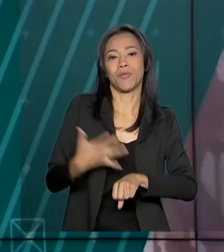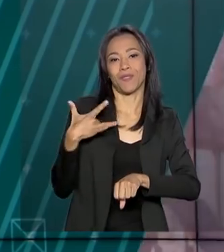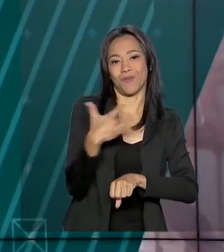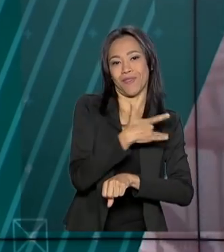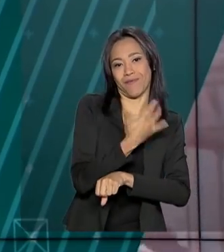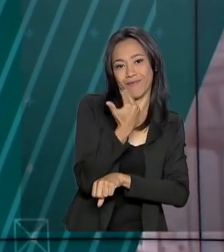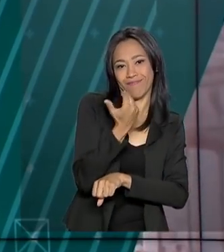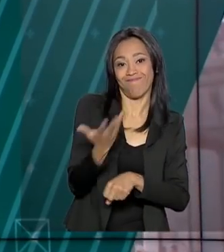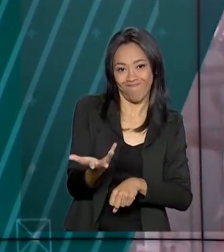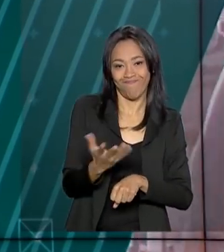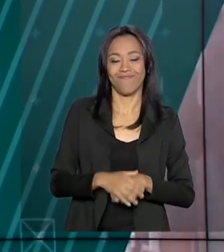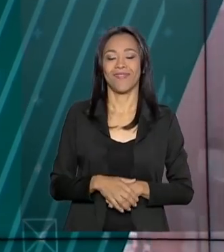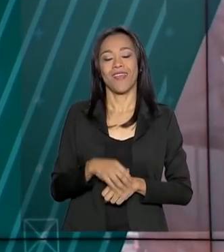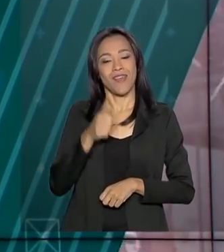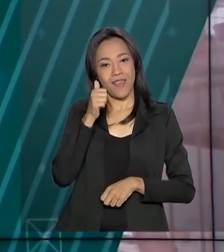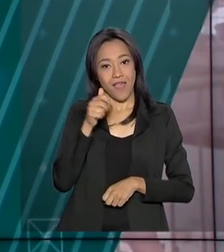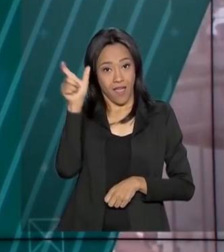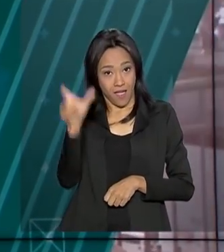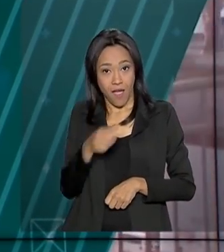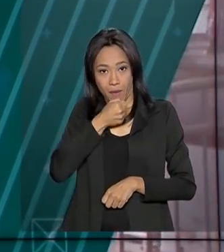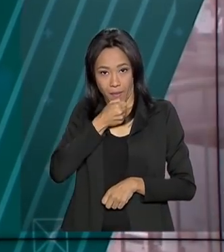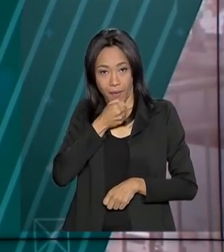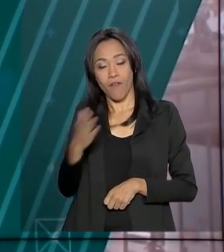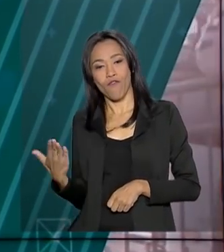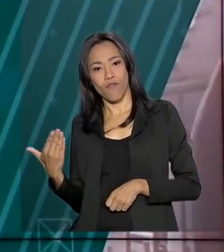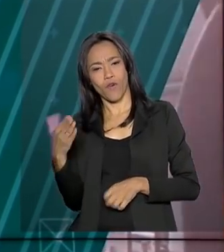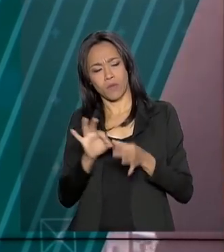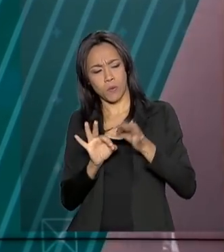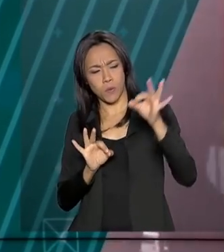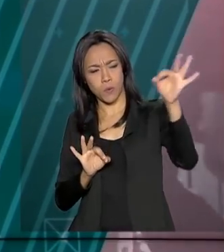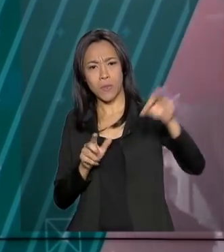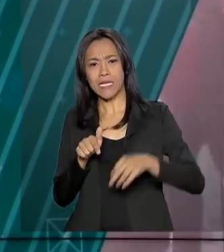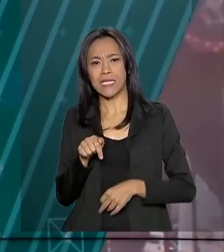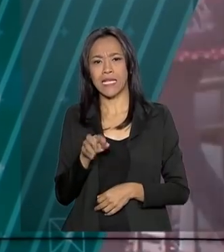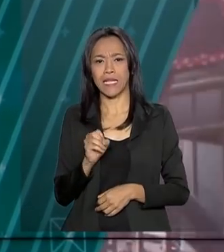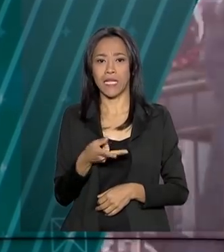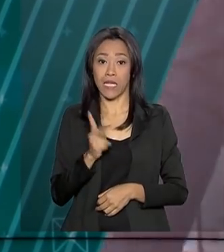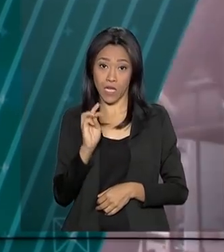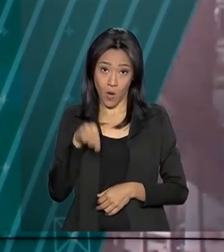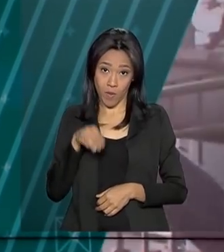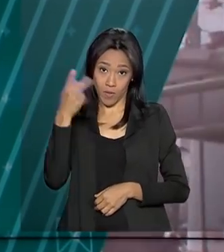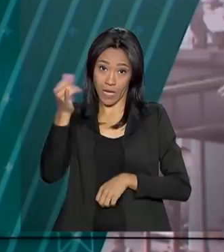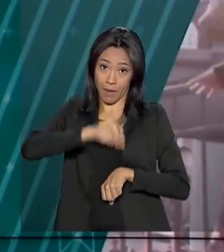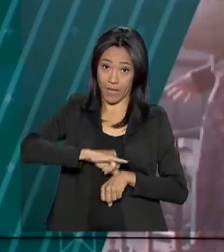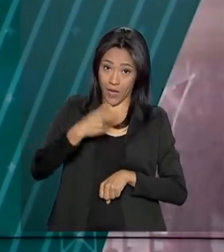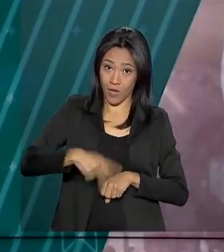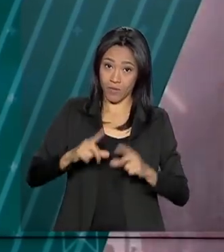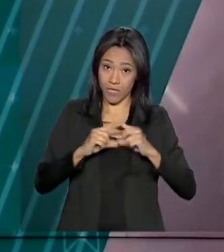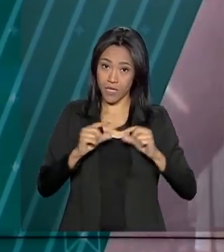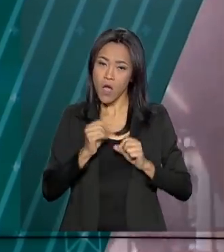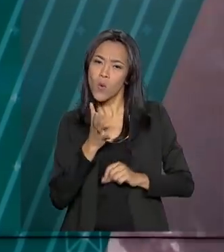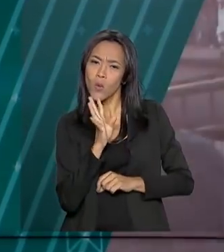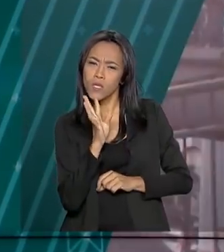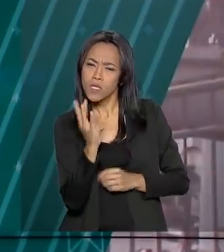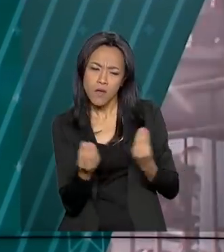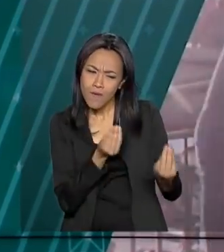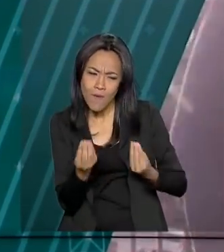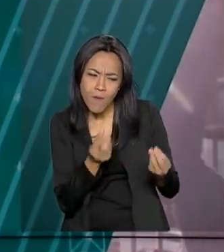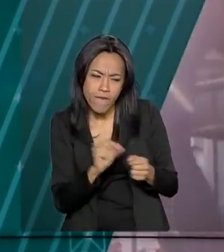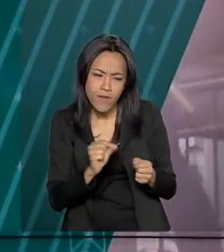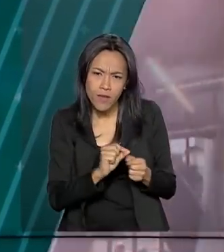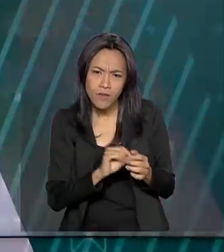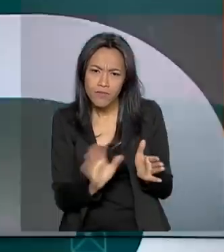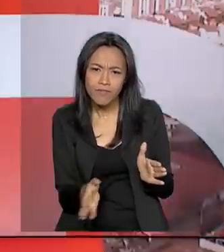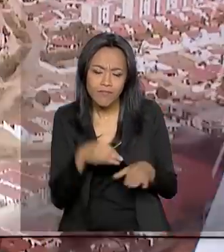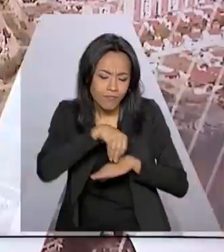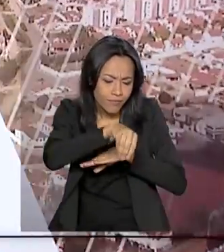repórter Cleide Lopes foi até uma fazenda a 70 quilômetros aqui do centro da capital federal conhecer de perto como é feito esse tipo de produção,